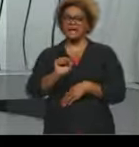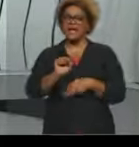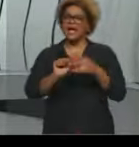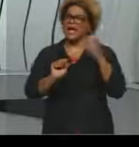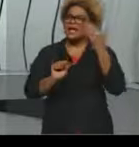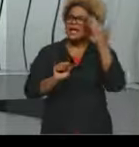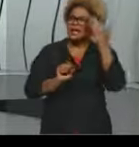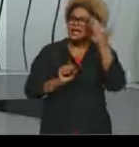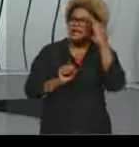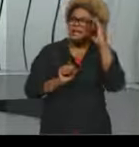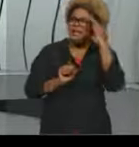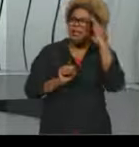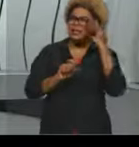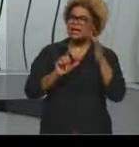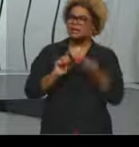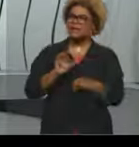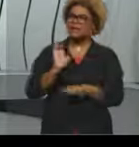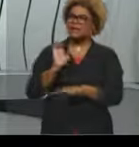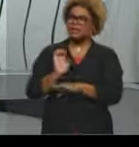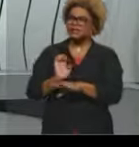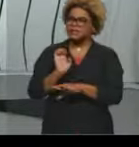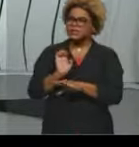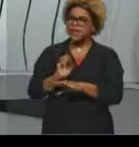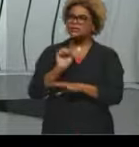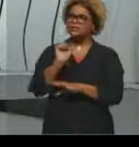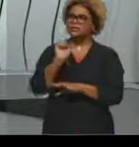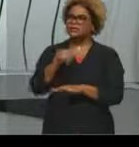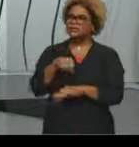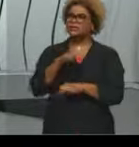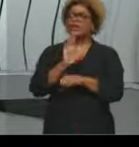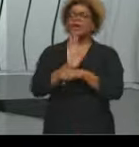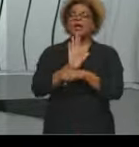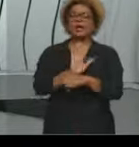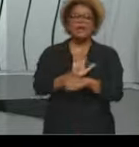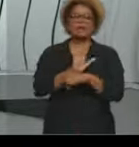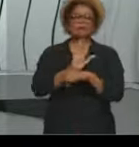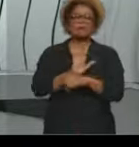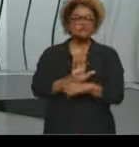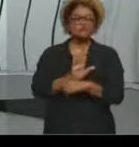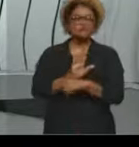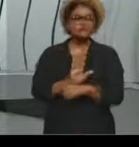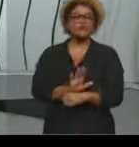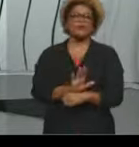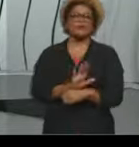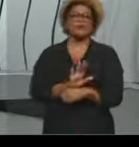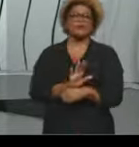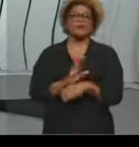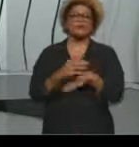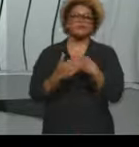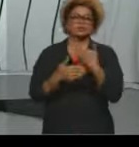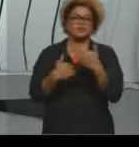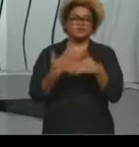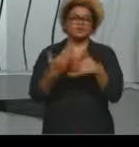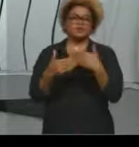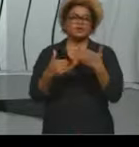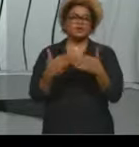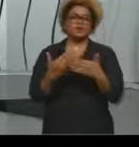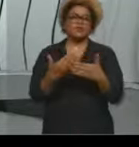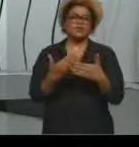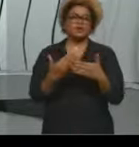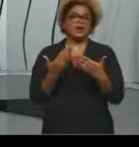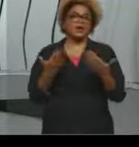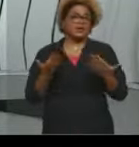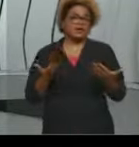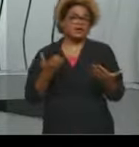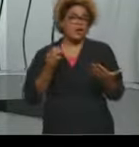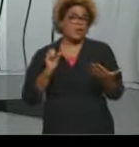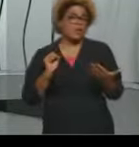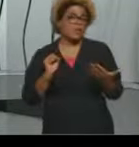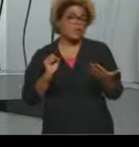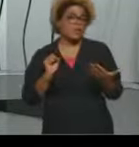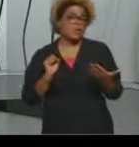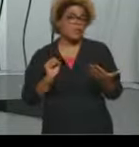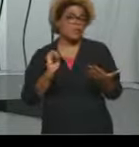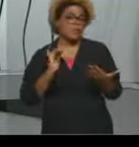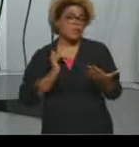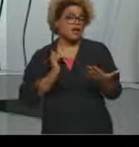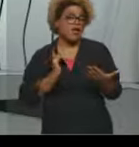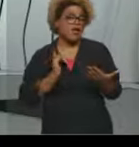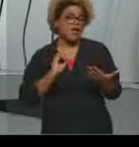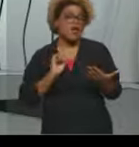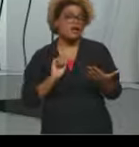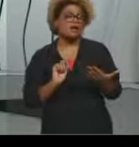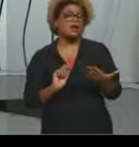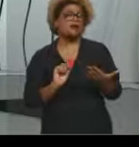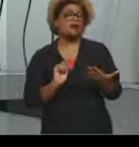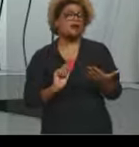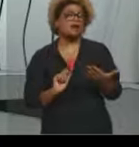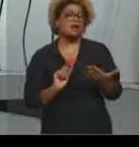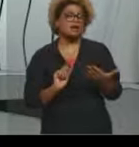assistencialista, né, a gente entende aí as medidas que são tomadas. Então, nós podemos falar sobre as medidas relacionadas ao